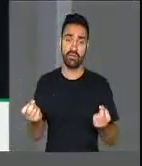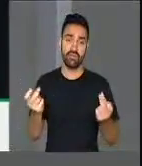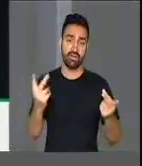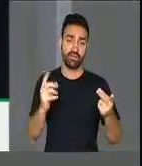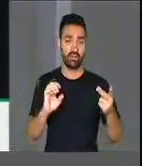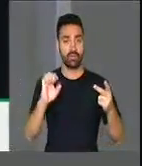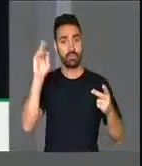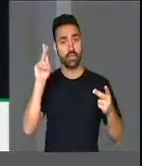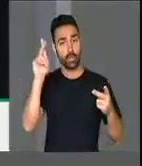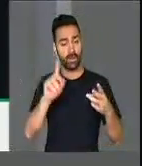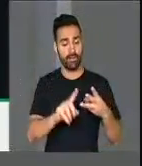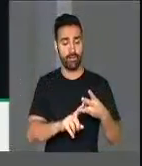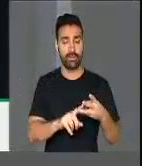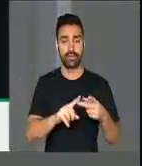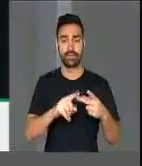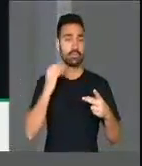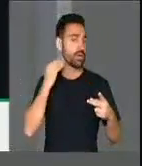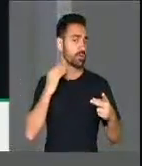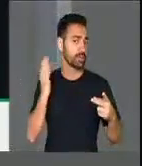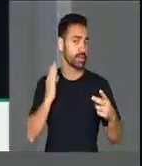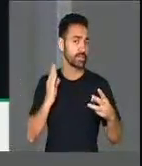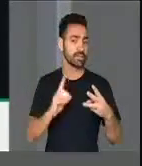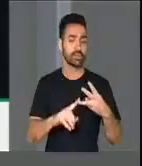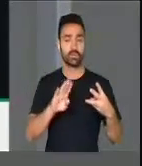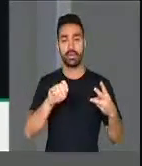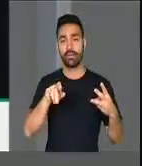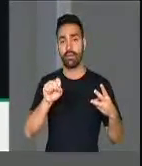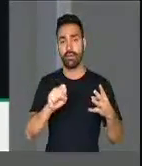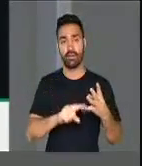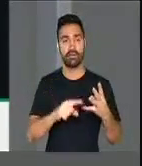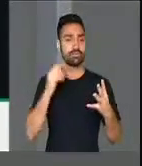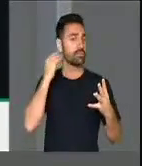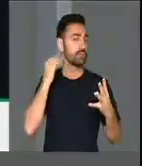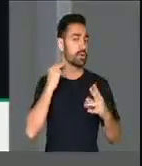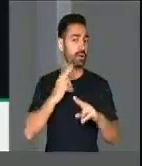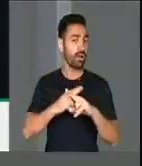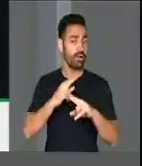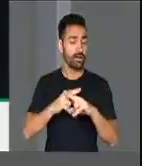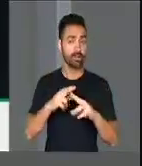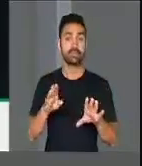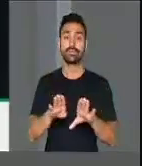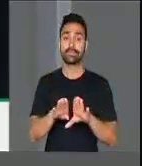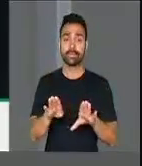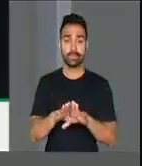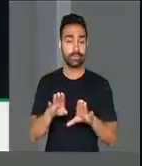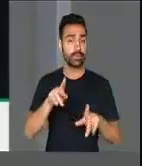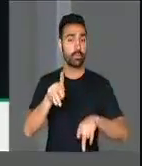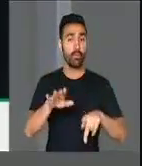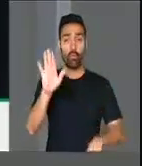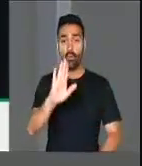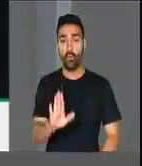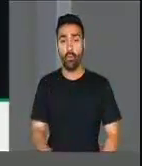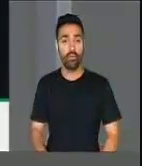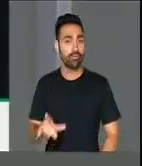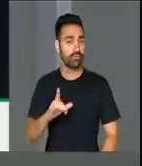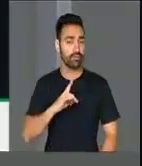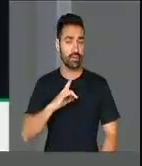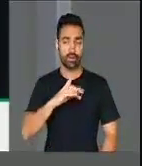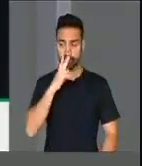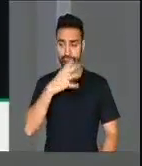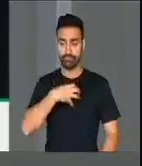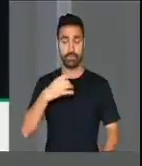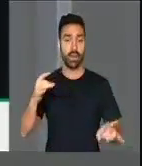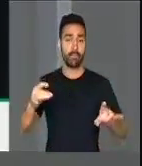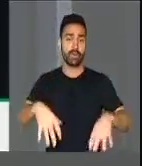Petrobras, o Banco do Brasil, o BNDES, a Caixa Econômica e entregando o povo brasileiro às traças, já que